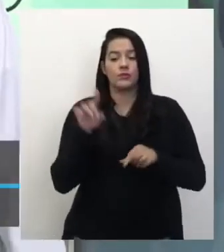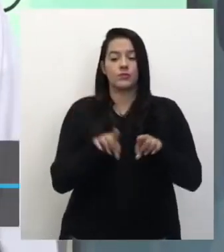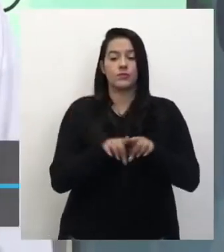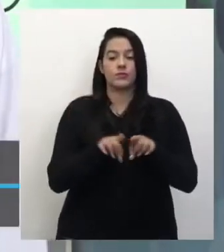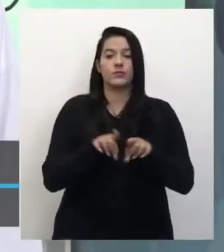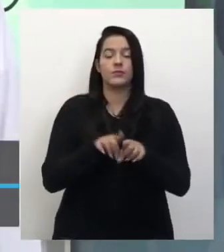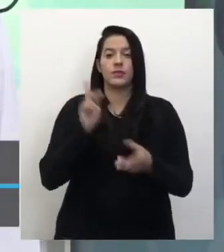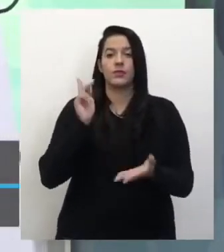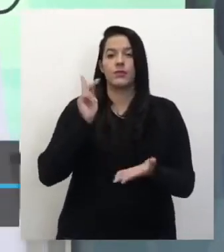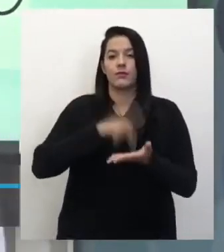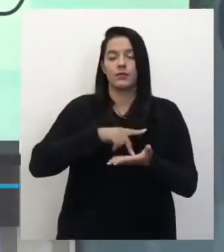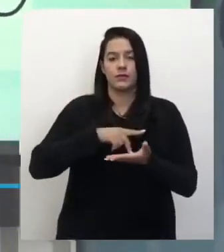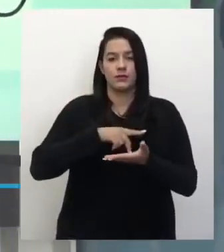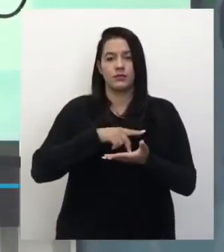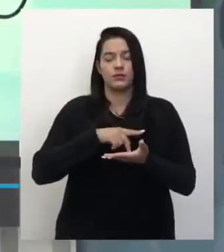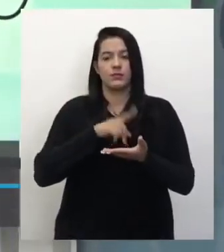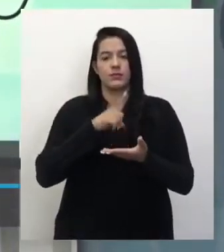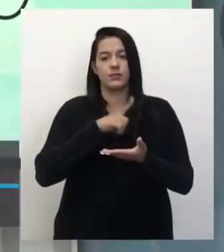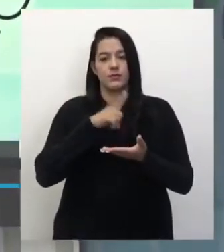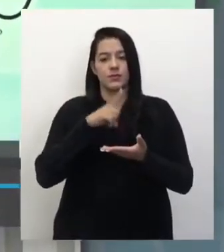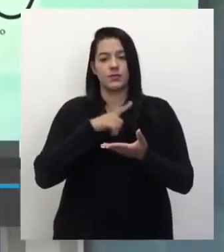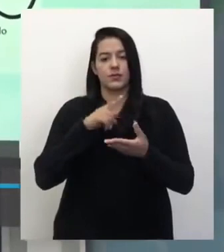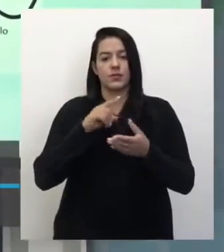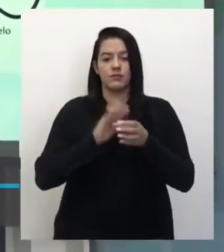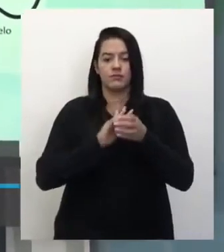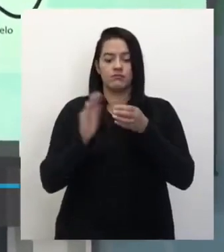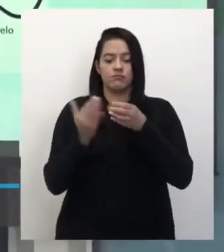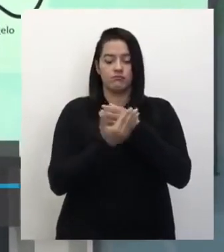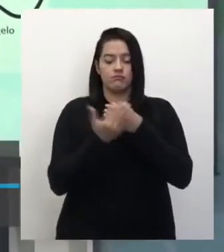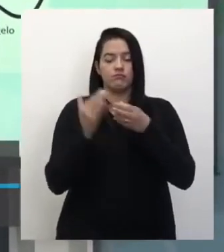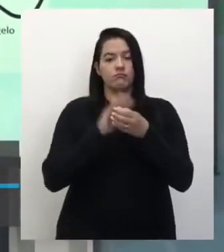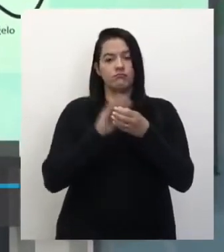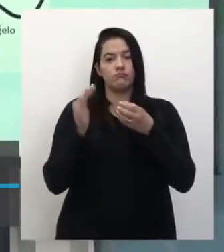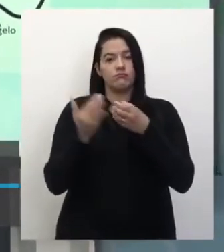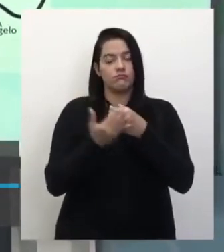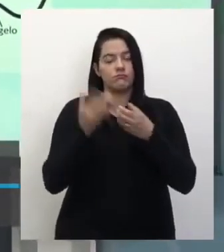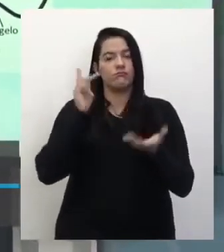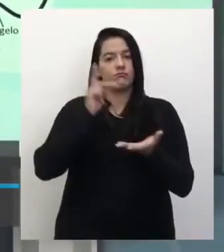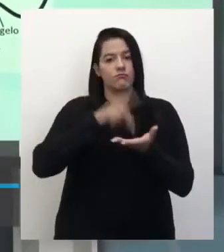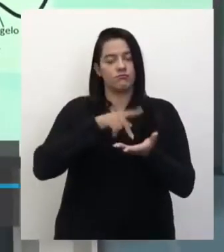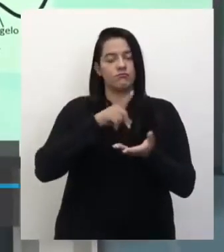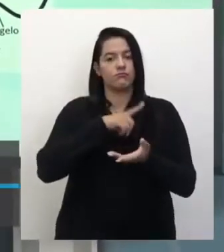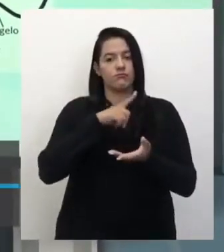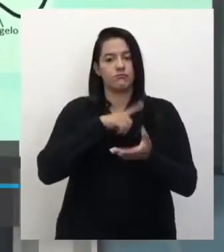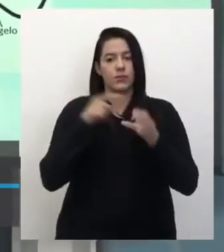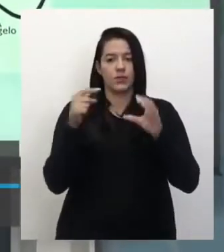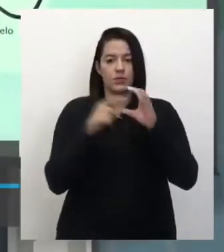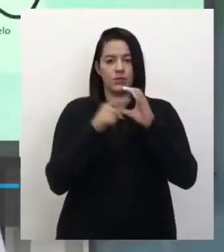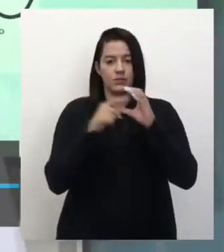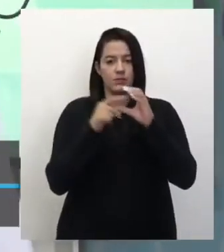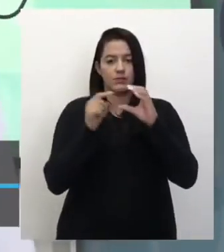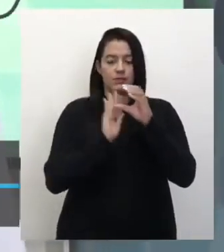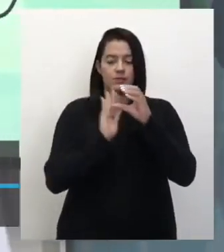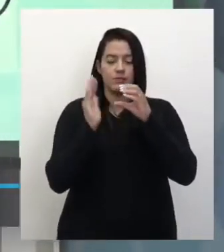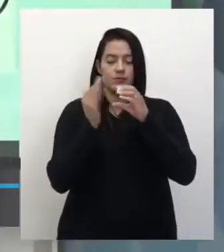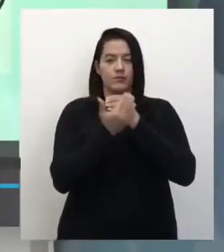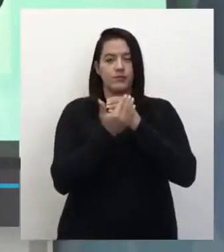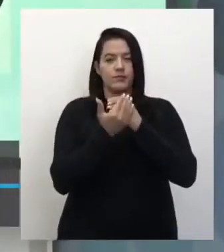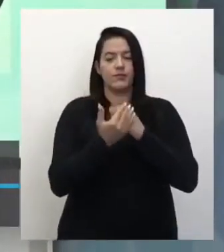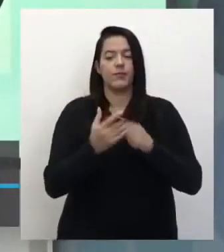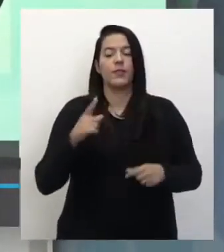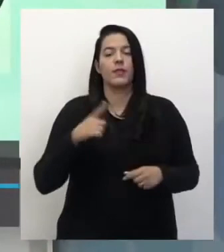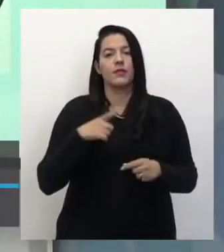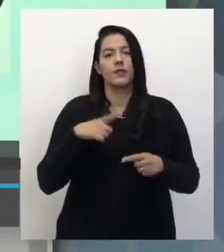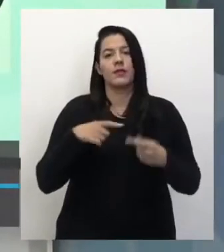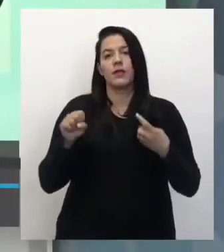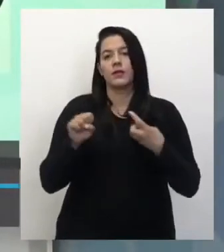verdadeiro. Então, aqui tem uma membrana, verdadeiramente tem uma membrana que envolve o núcleo. Tá? Então, são as células que